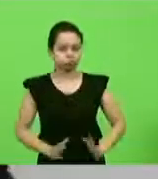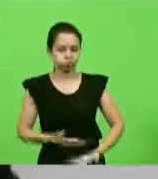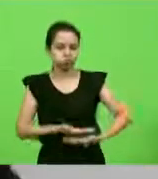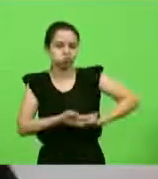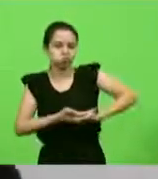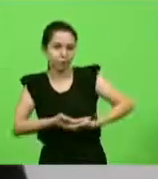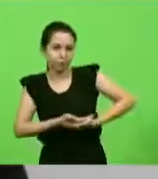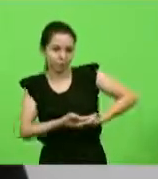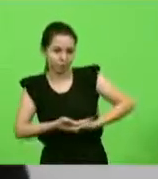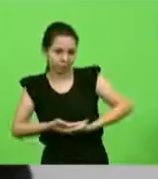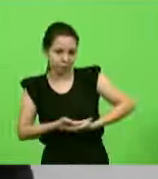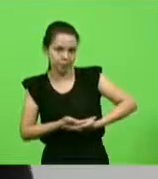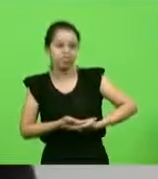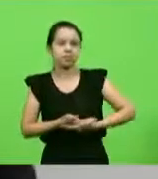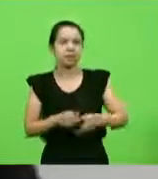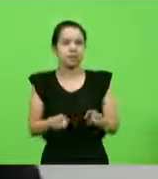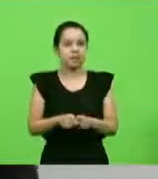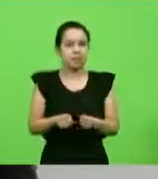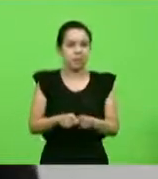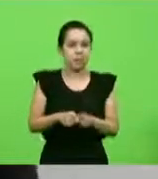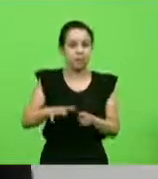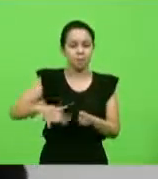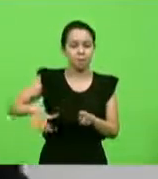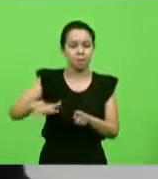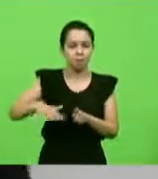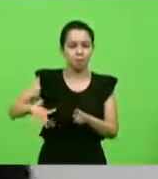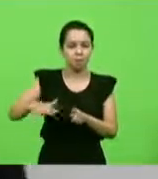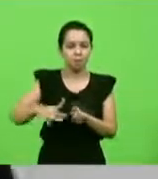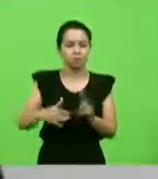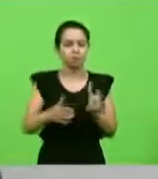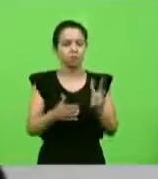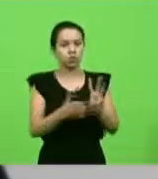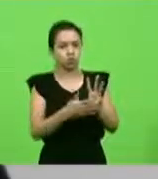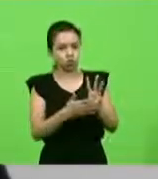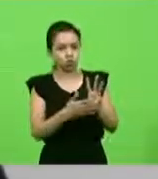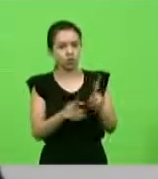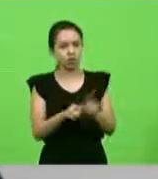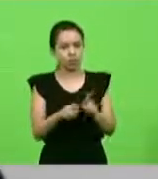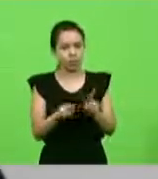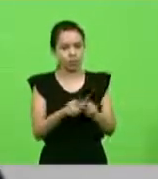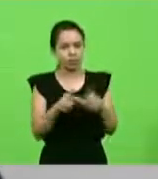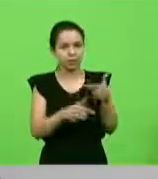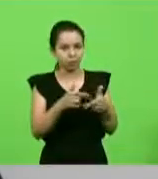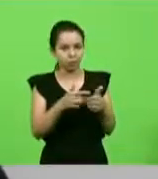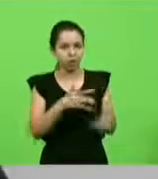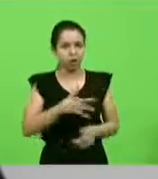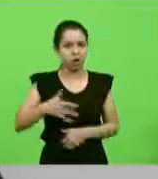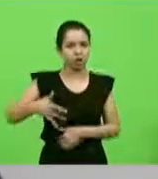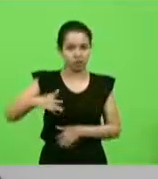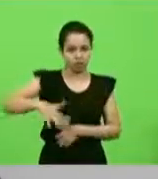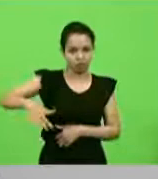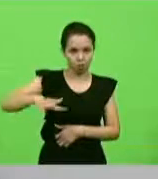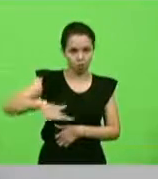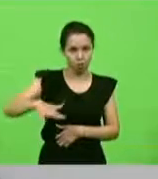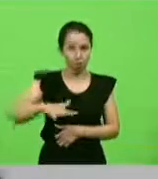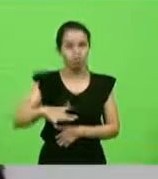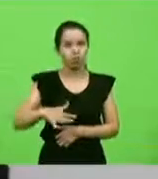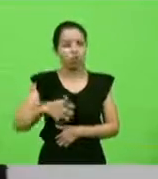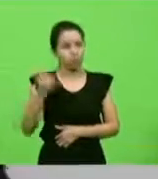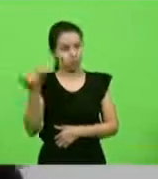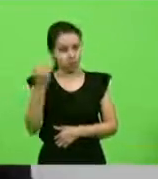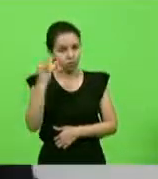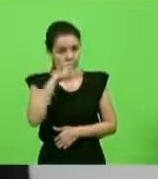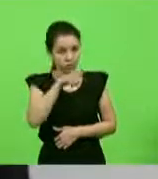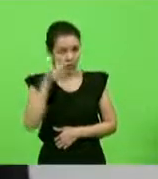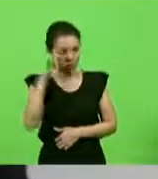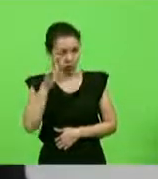tempo, povos indígenas e trabalhadores da saúde. É importante que os responsáveis pelas crianças e que todas